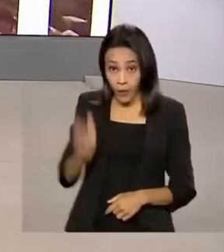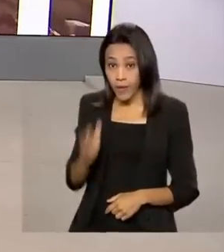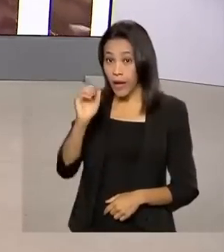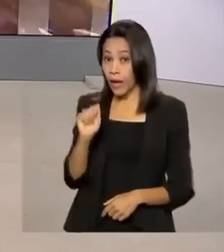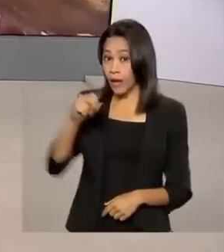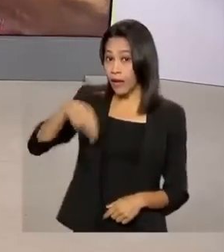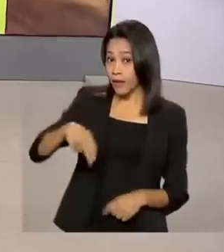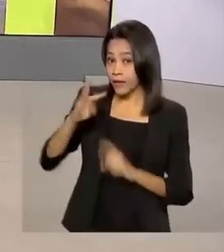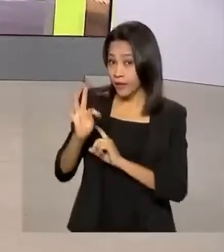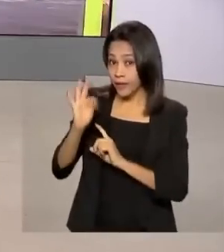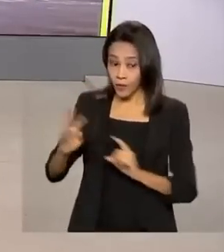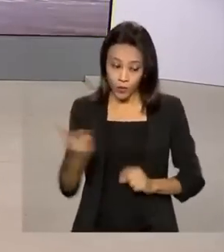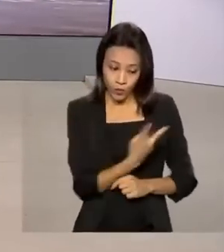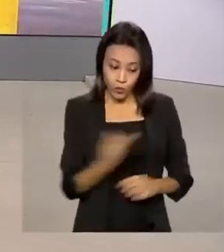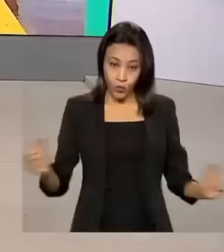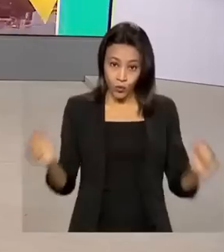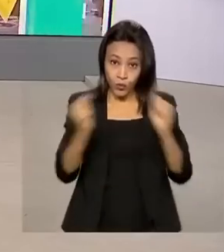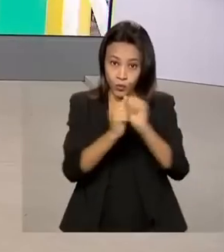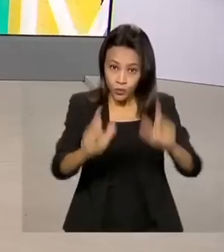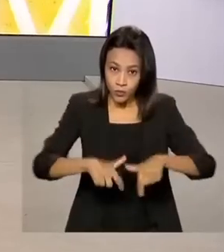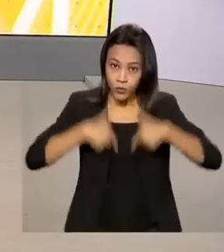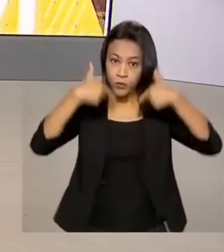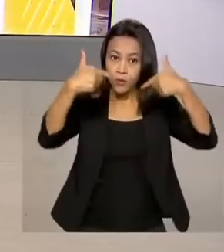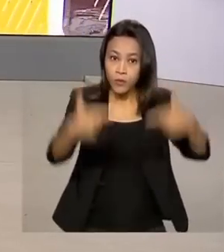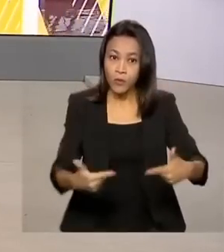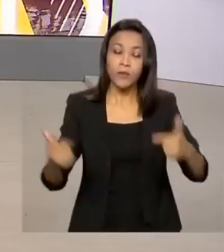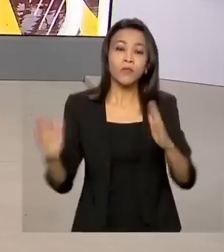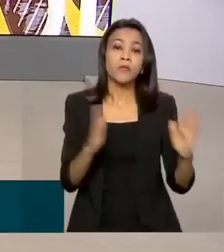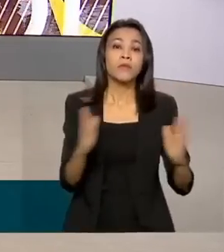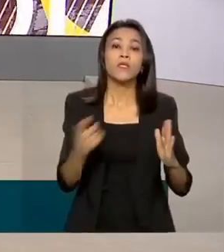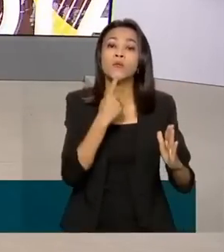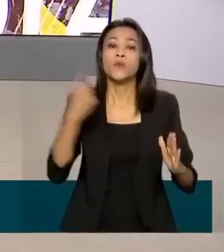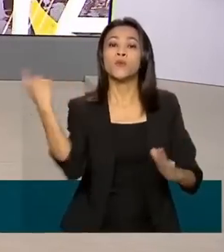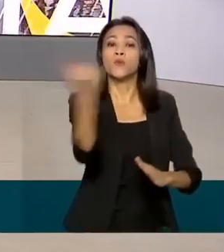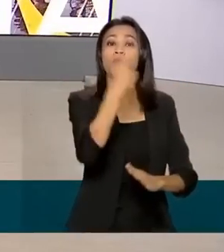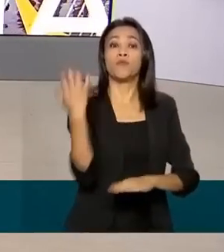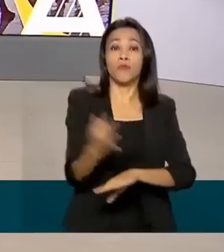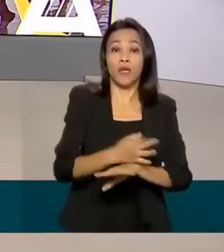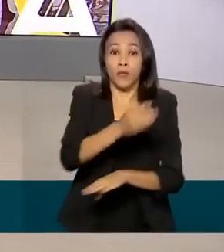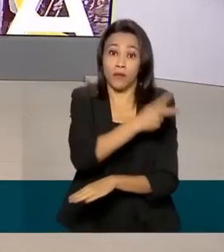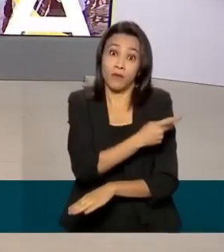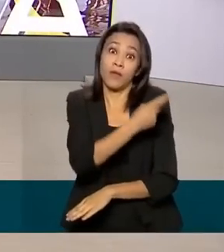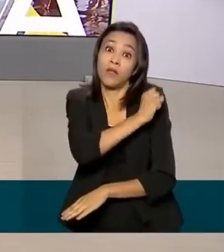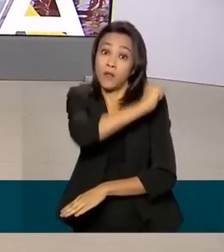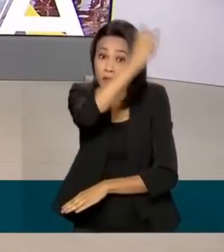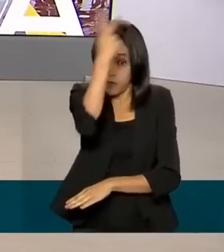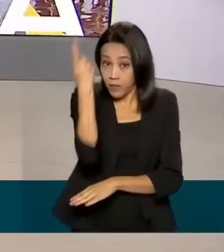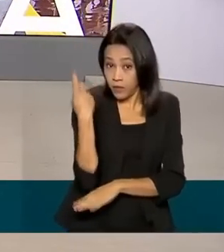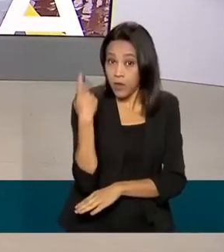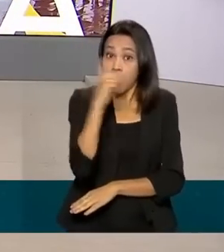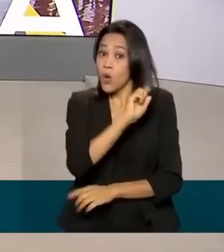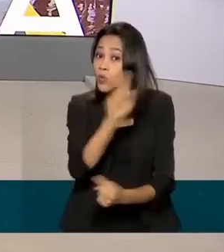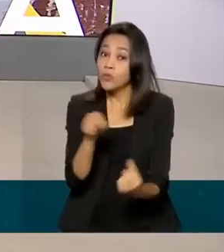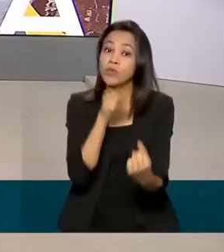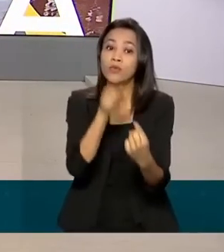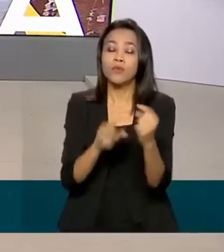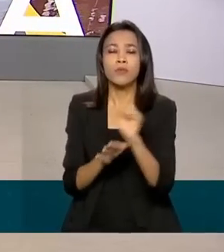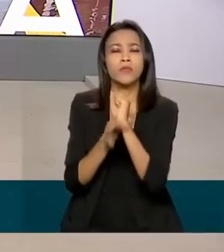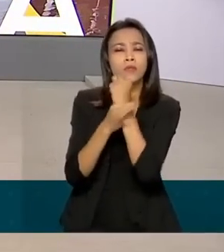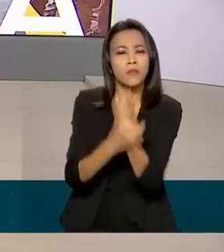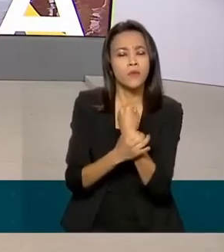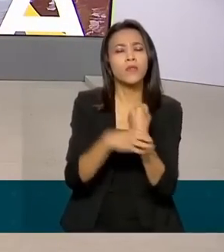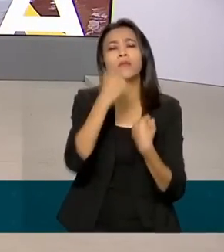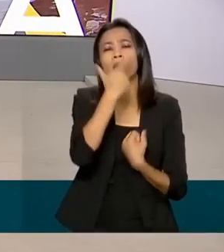realizam a Operação Padroeira 2022 com foco na segurança dos passageiros que viajam para a